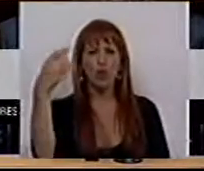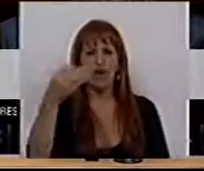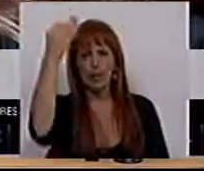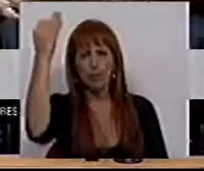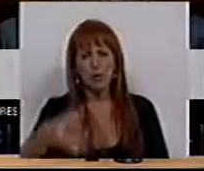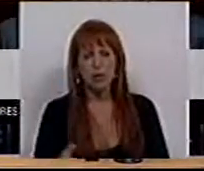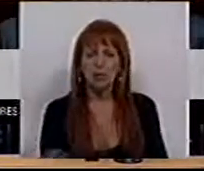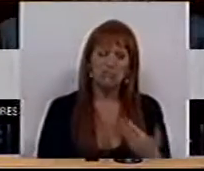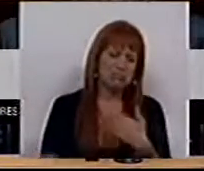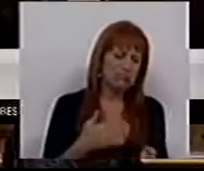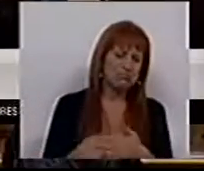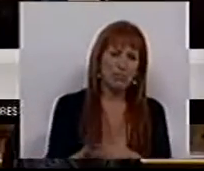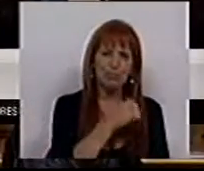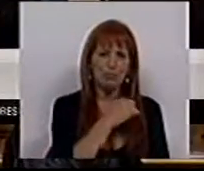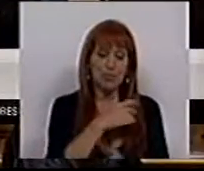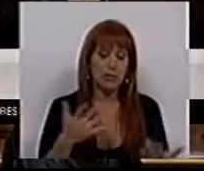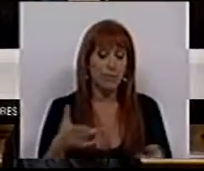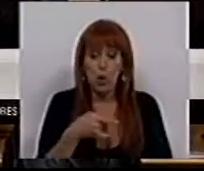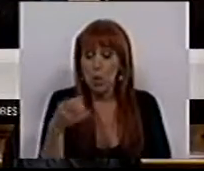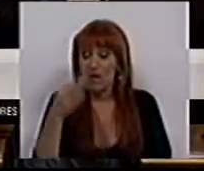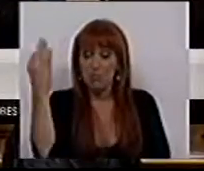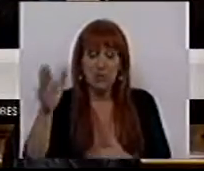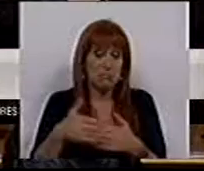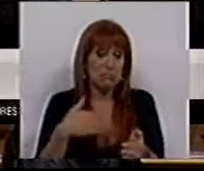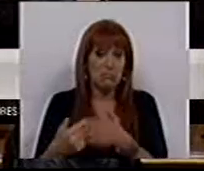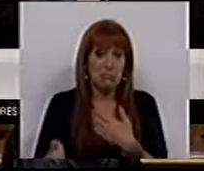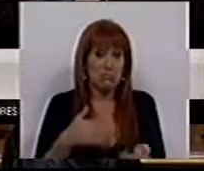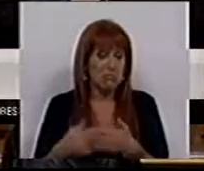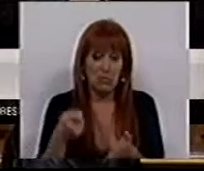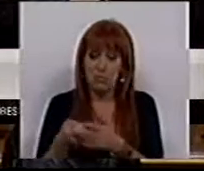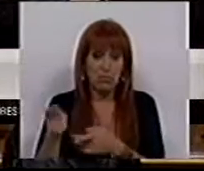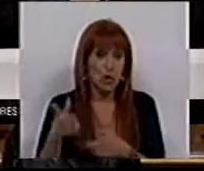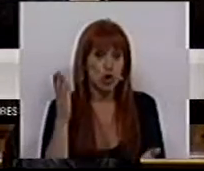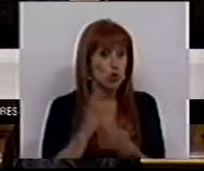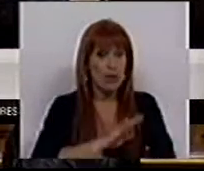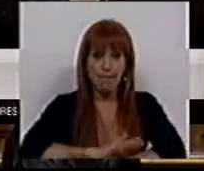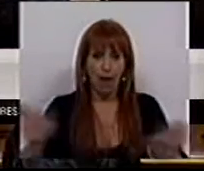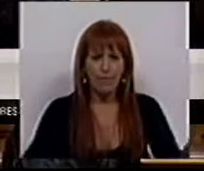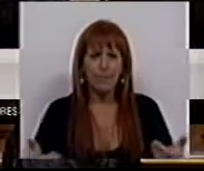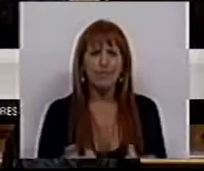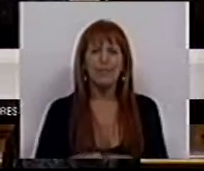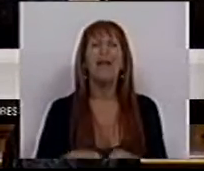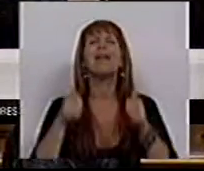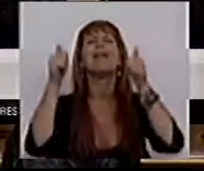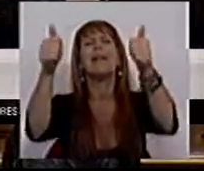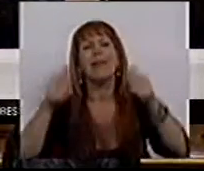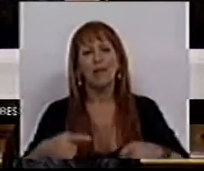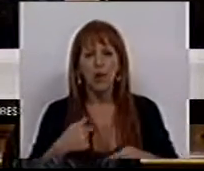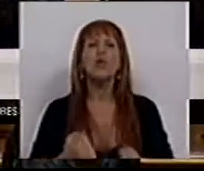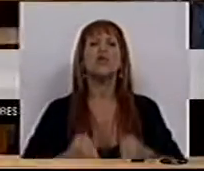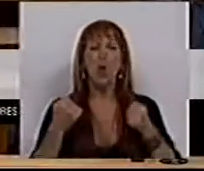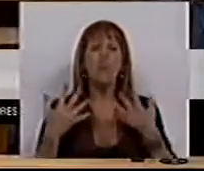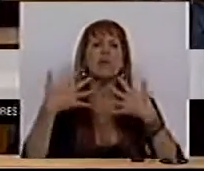90%. Mas isso não interessa para ninguém. 90% não pagamos, não pagamos, não pagamos nada. É para que, bom, nós